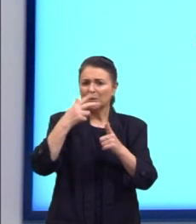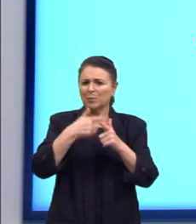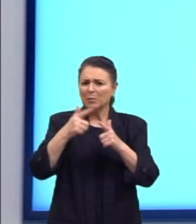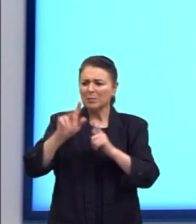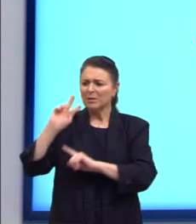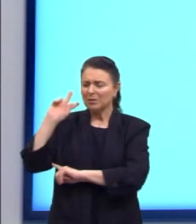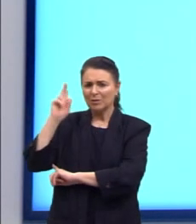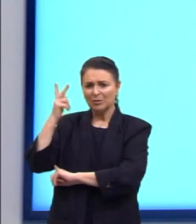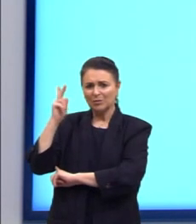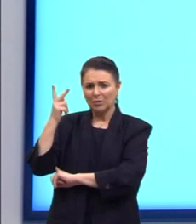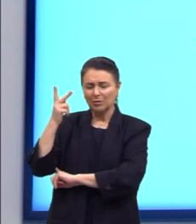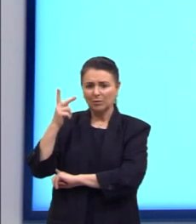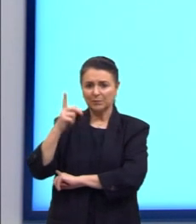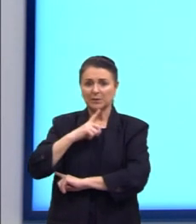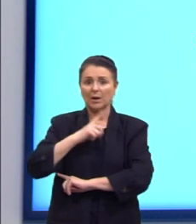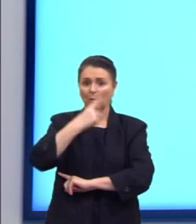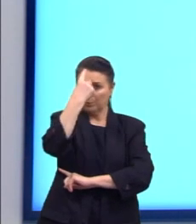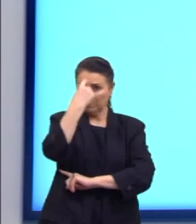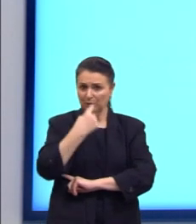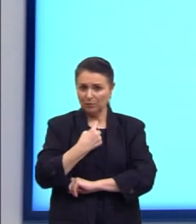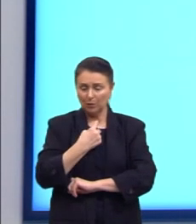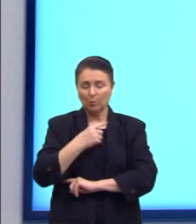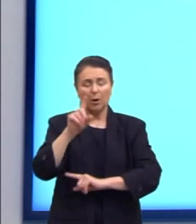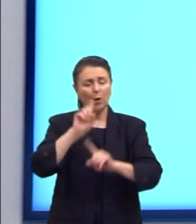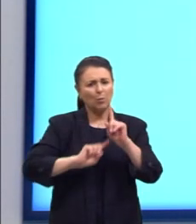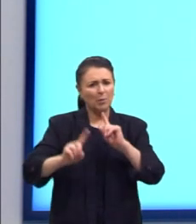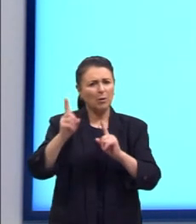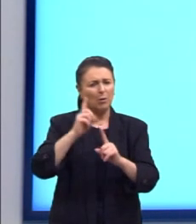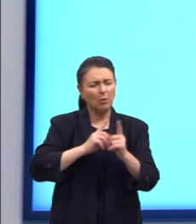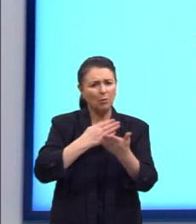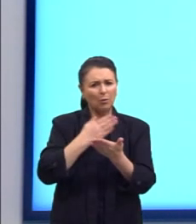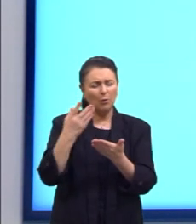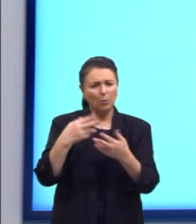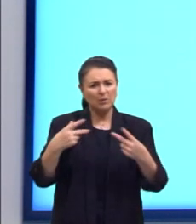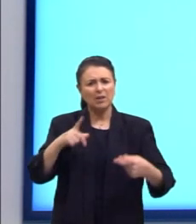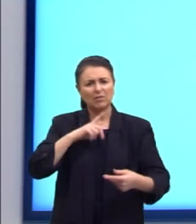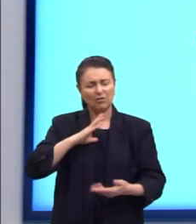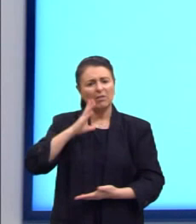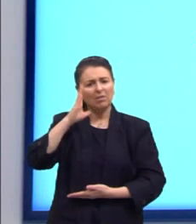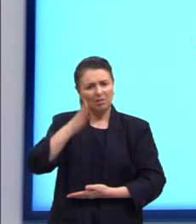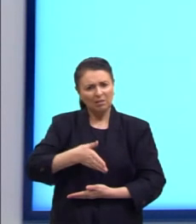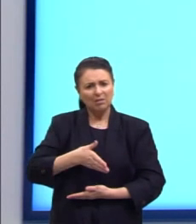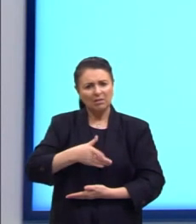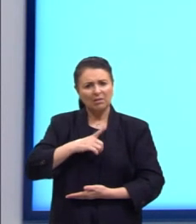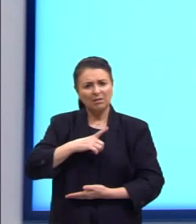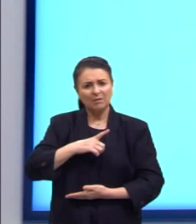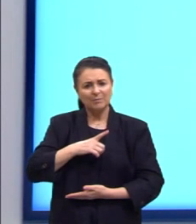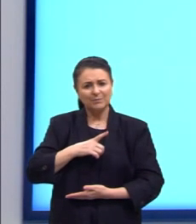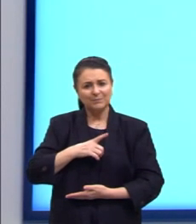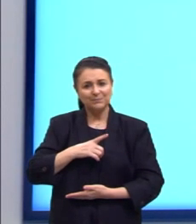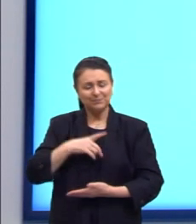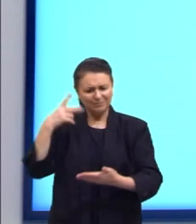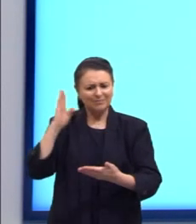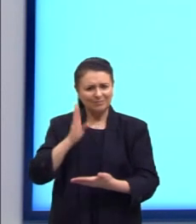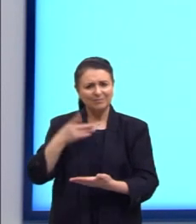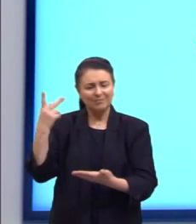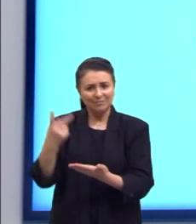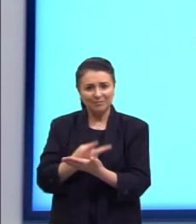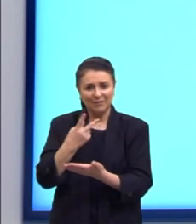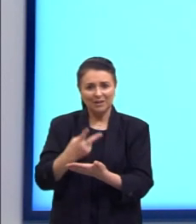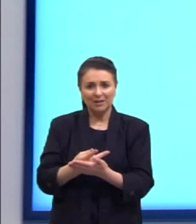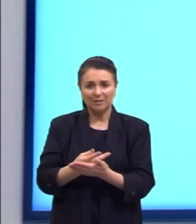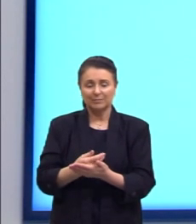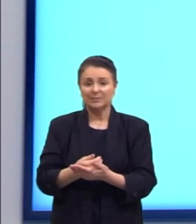histórico. Então, se é um perfil ou alguma coisa que já foi construída, que já vem sendo, já vem acontecendo, aí está lá,